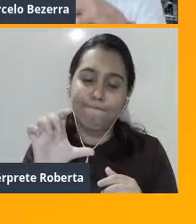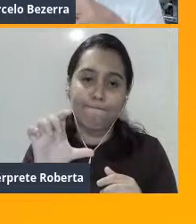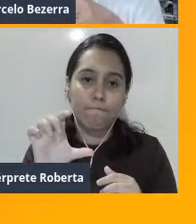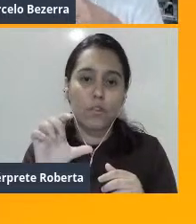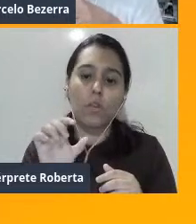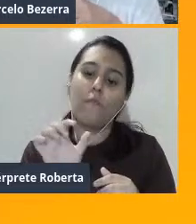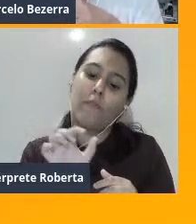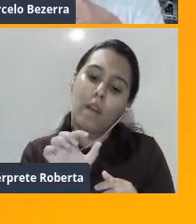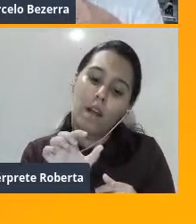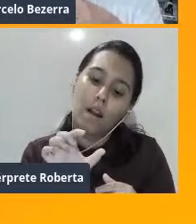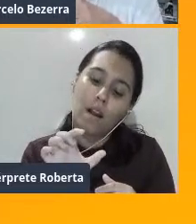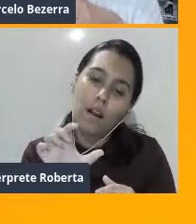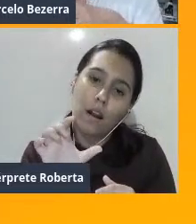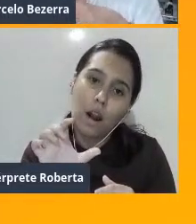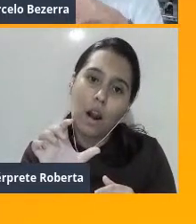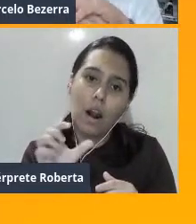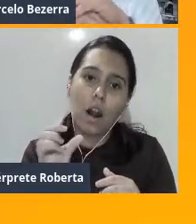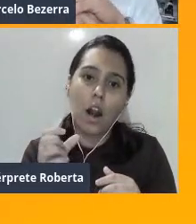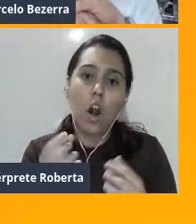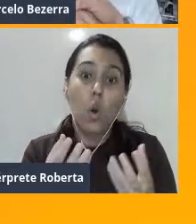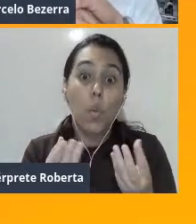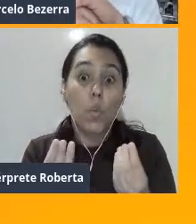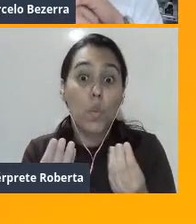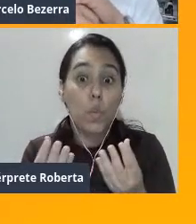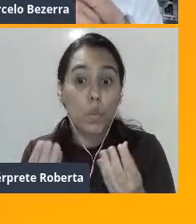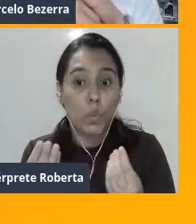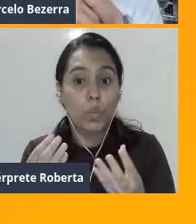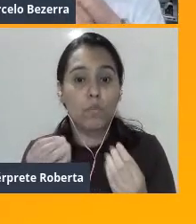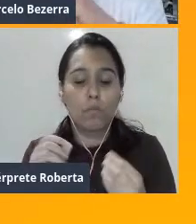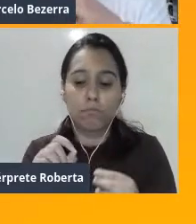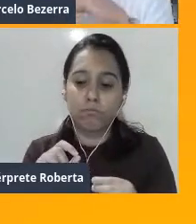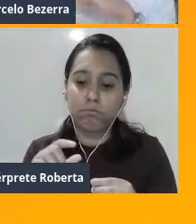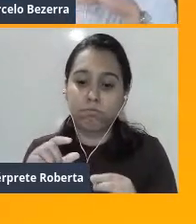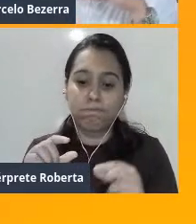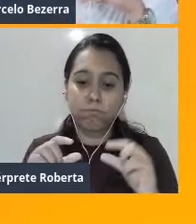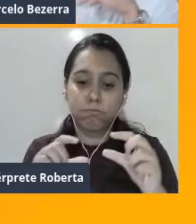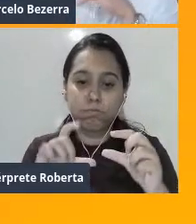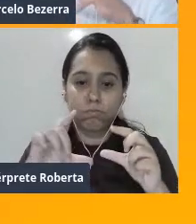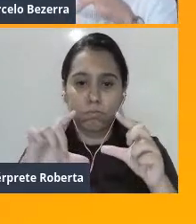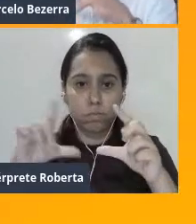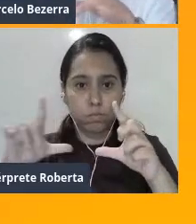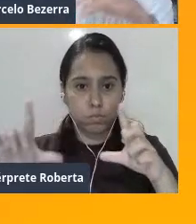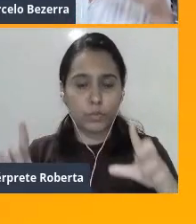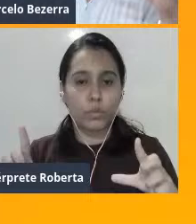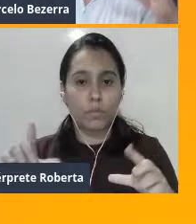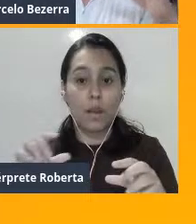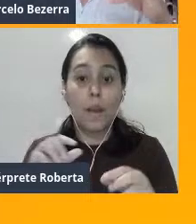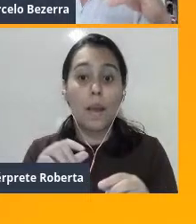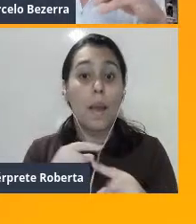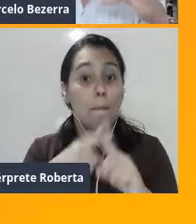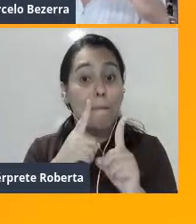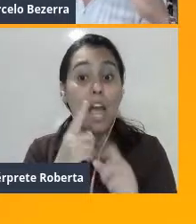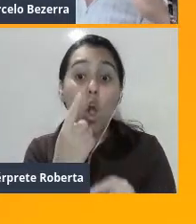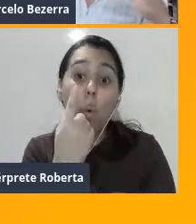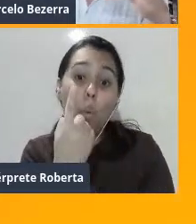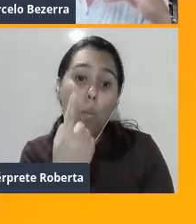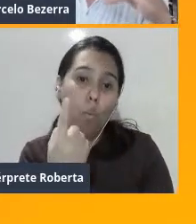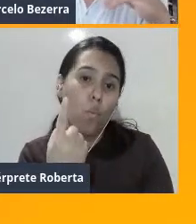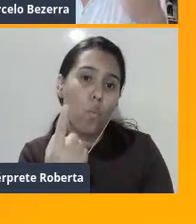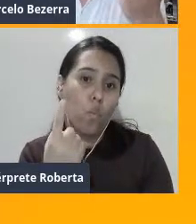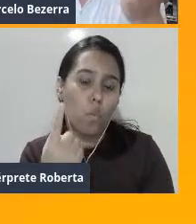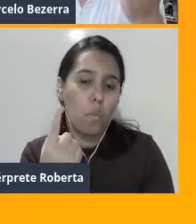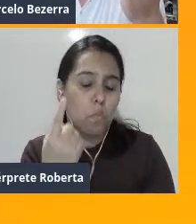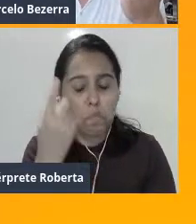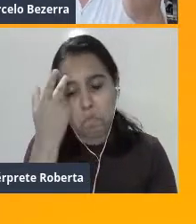grande número em algumas situações, mas apenas um deles, normalmente, em